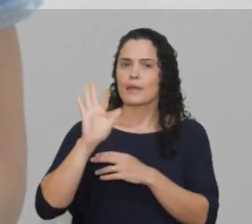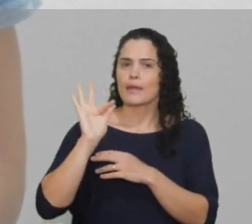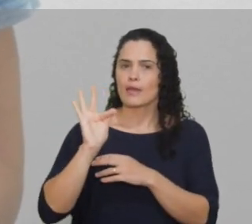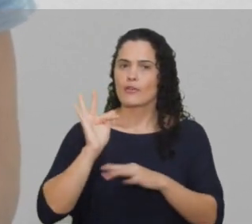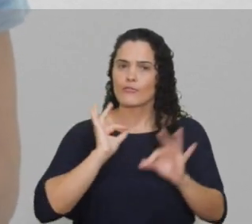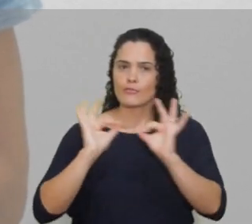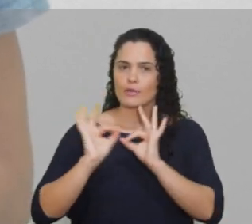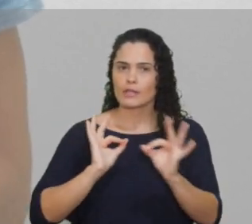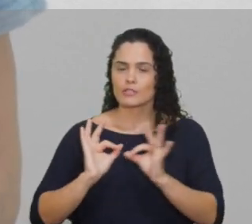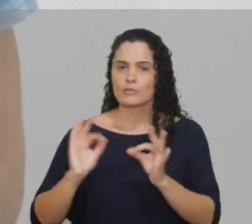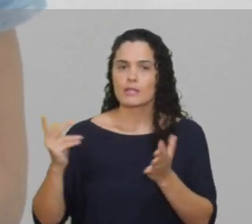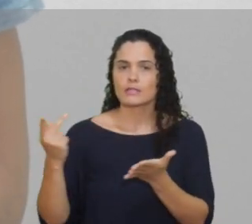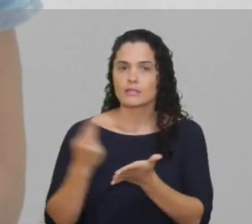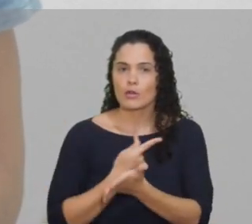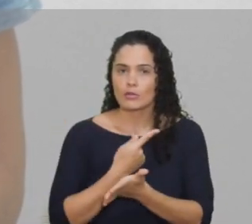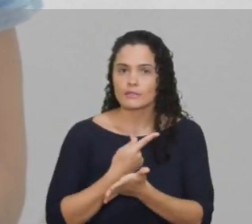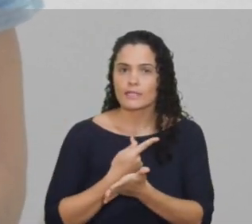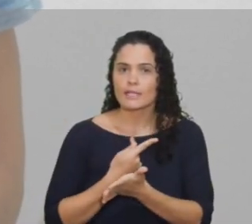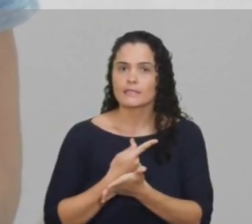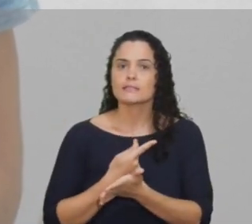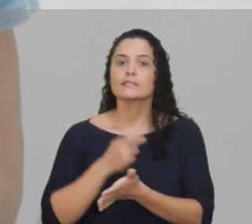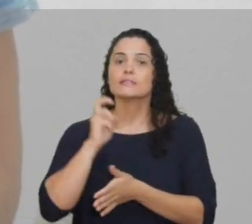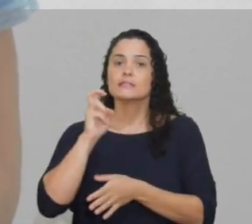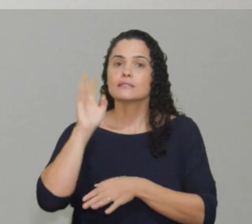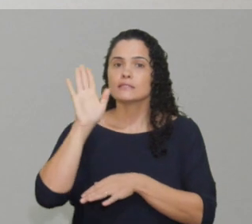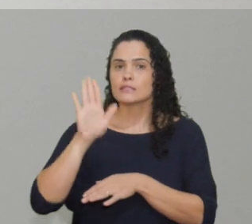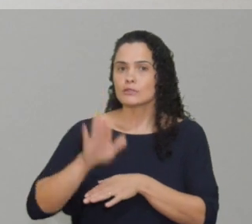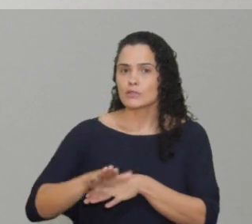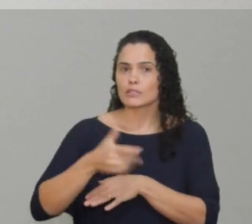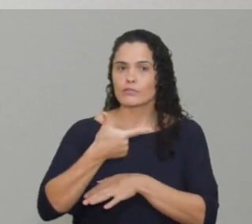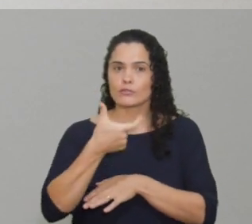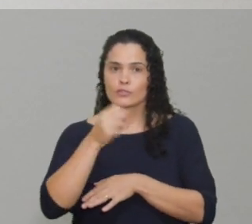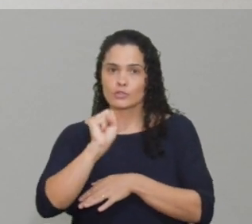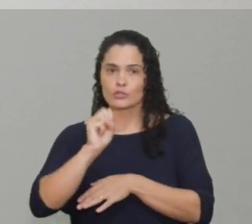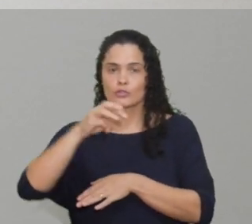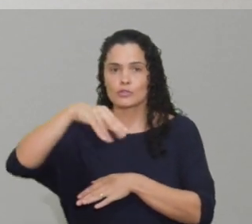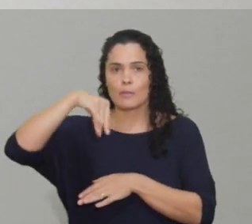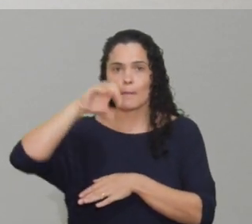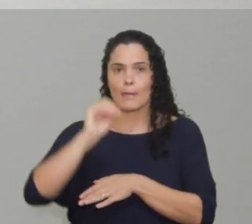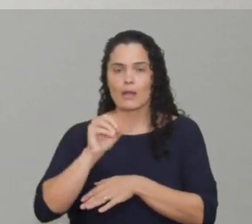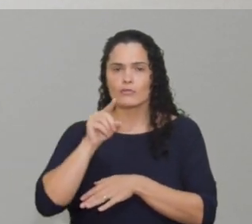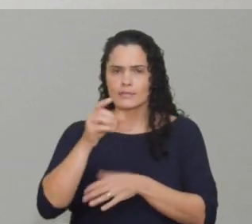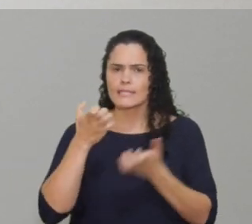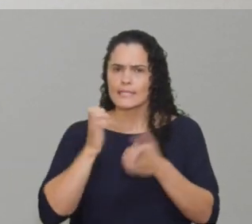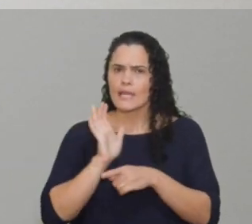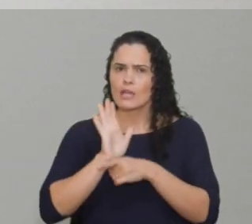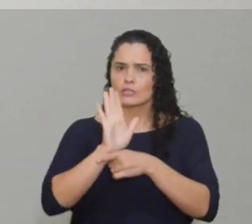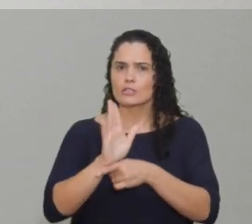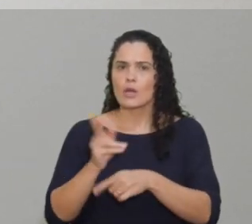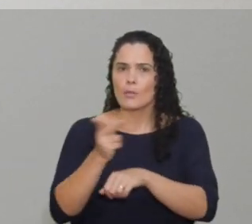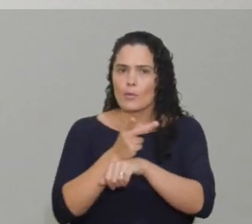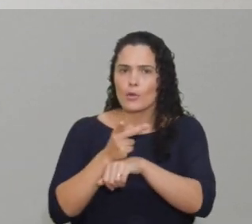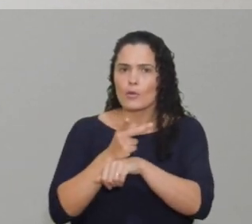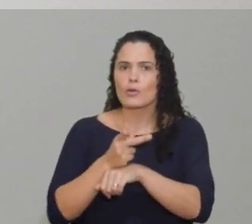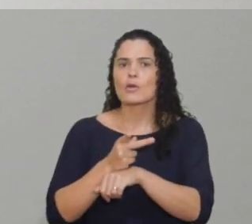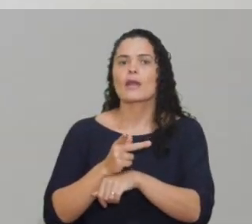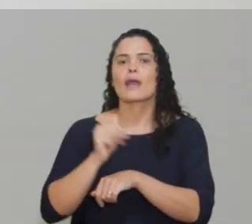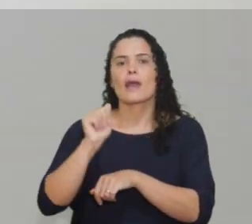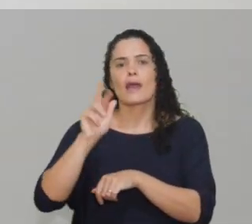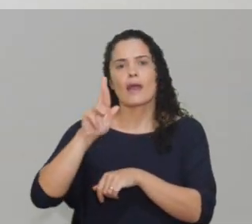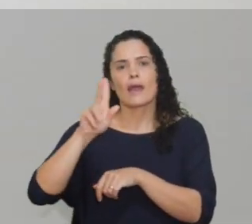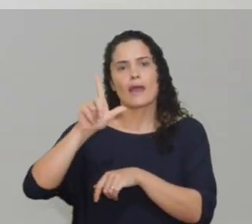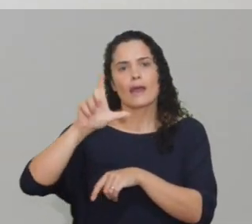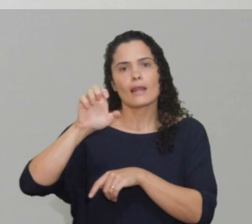será no dia 28 de maio, às 17 horas. Se você deseja ajudar na EBF, procure a irmã Arlete Farias.